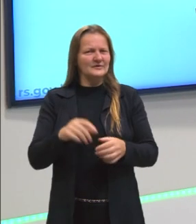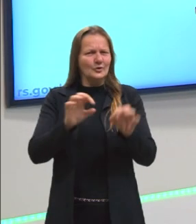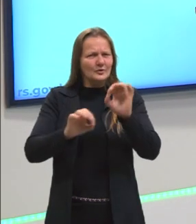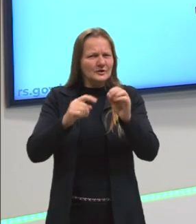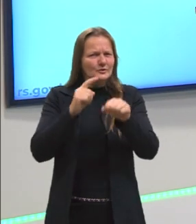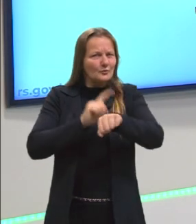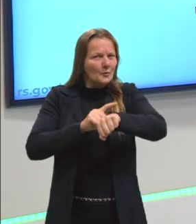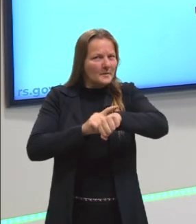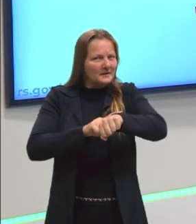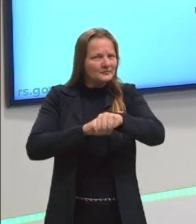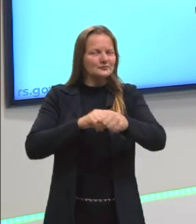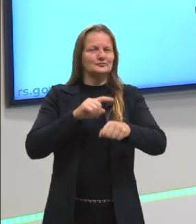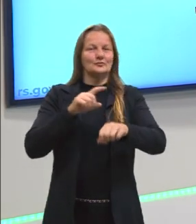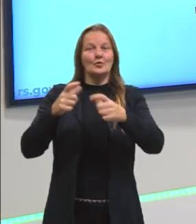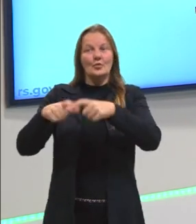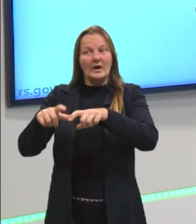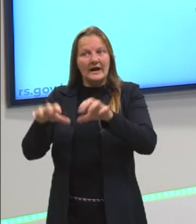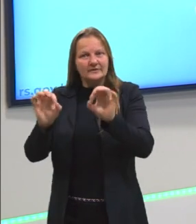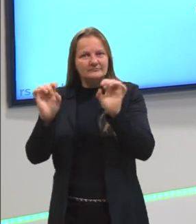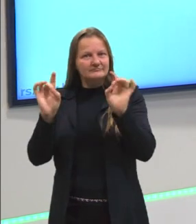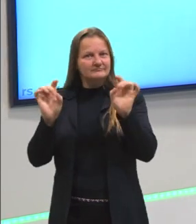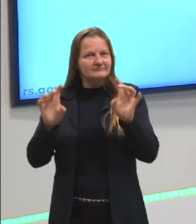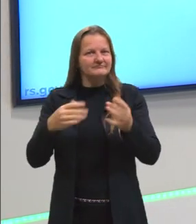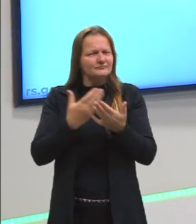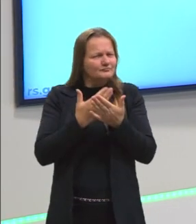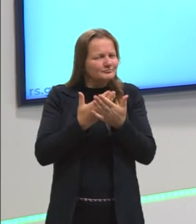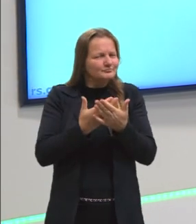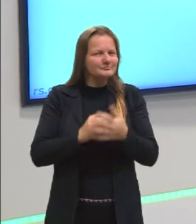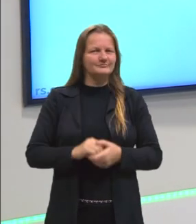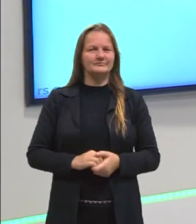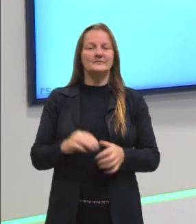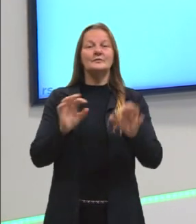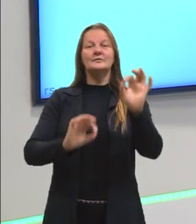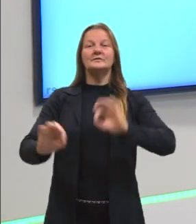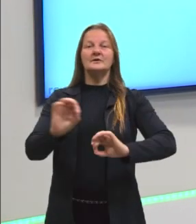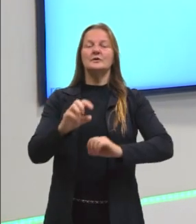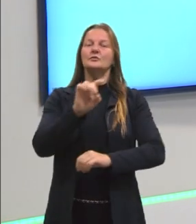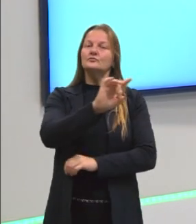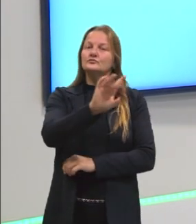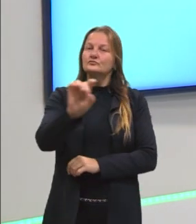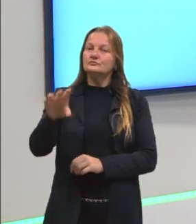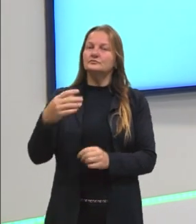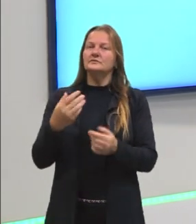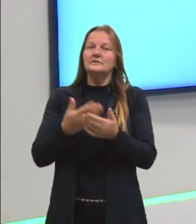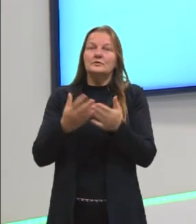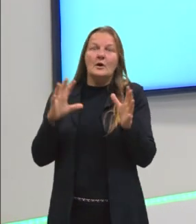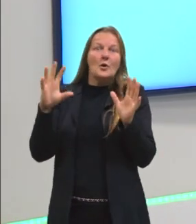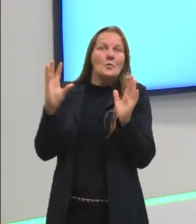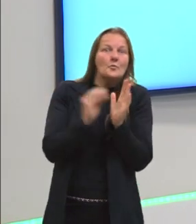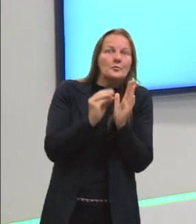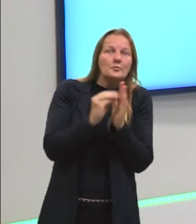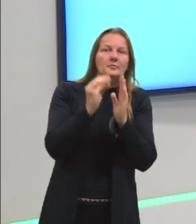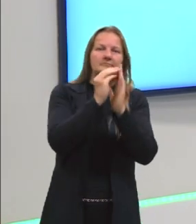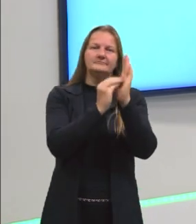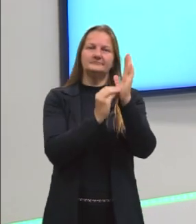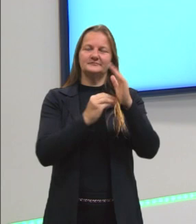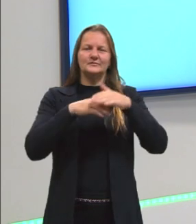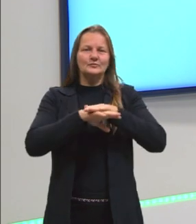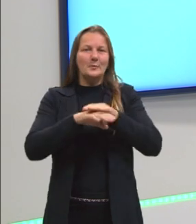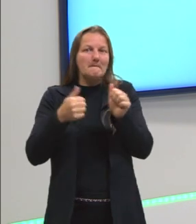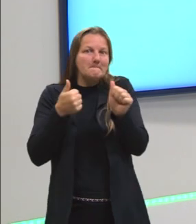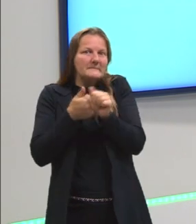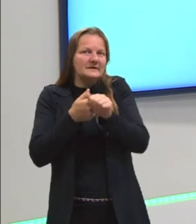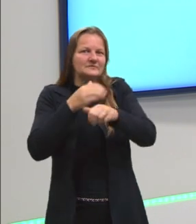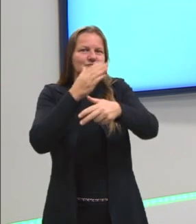horário de estudo, o teu local de estudo, uma organização do que você está estudando. Não deixe acumular conteúdo para os últimos